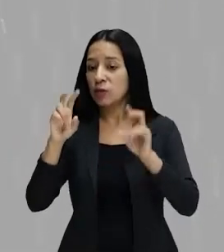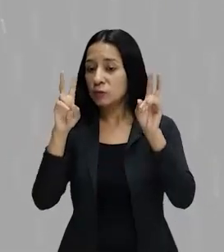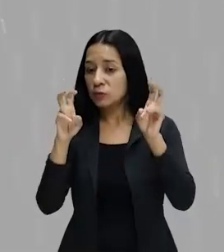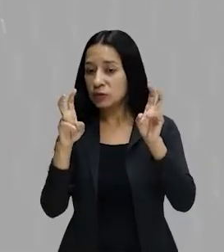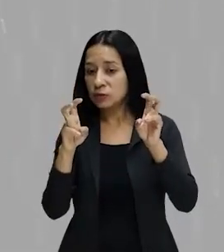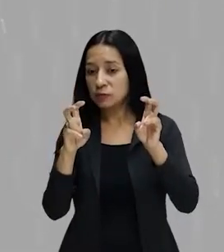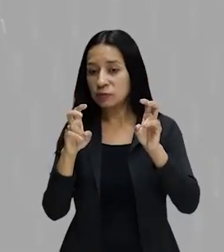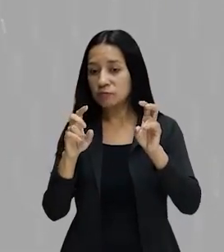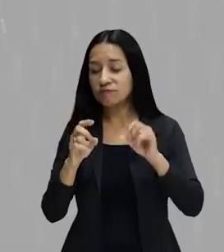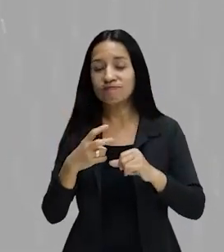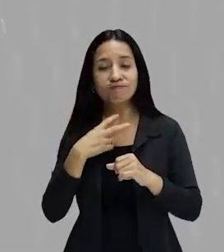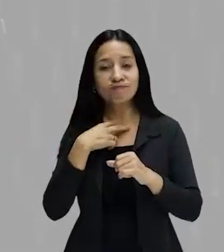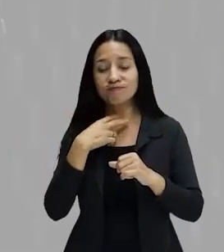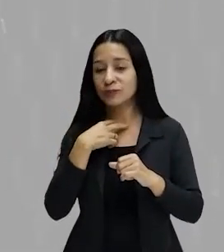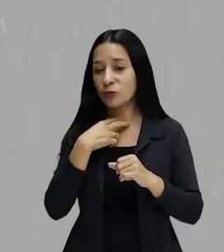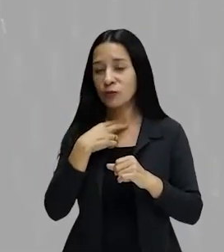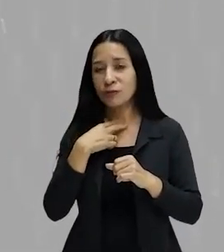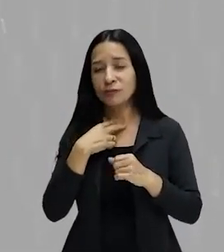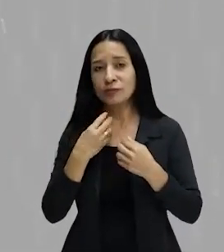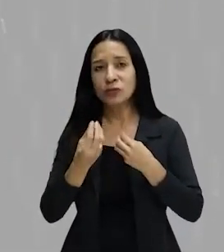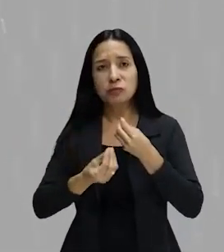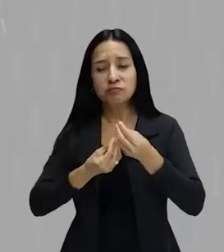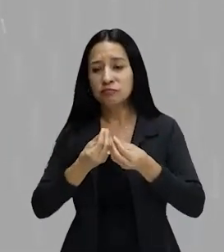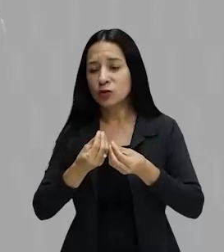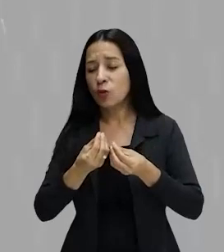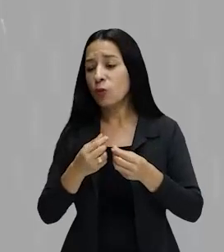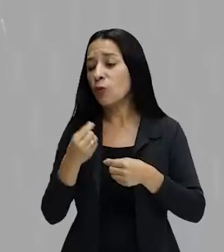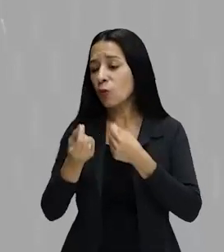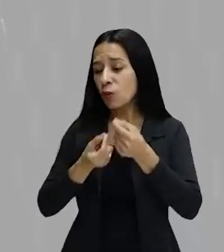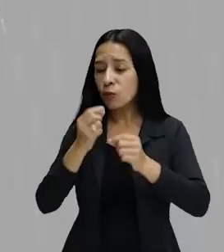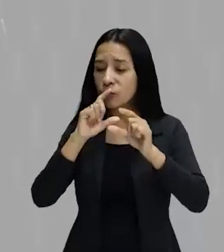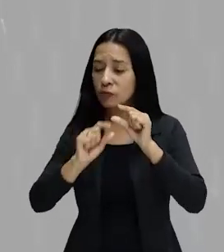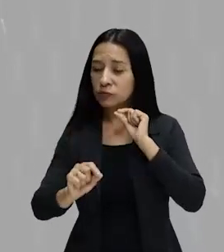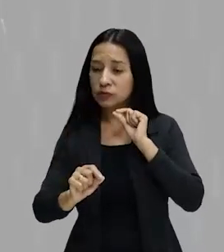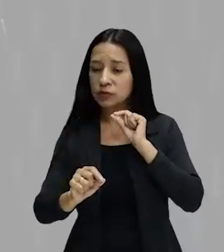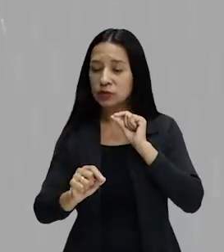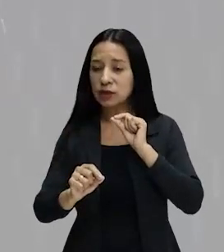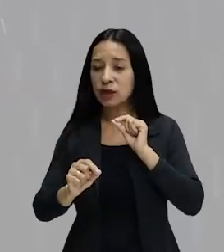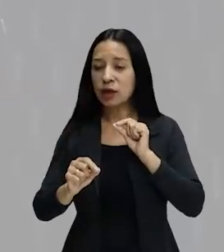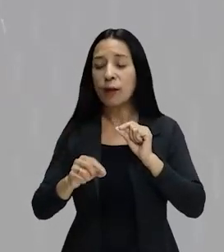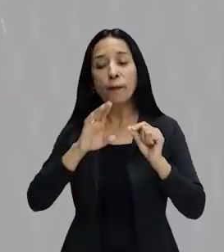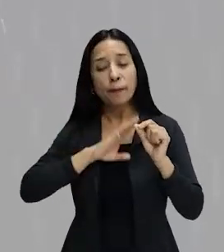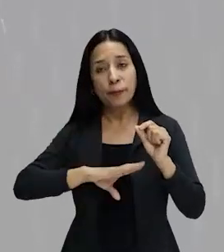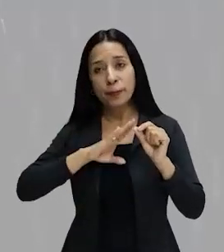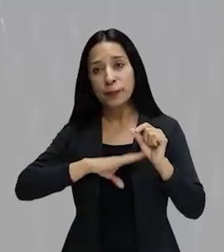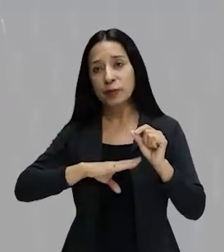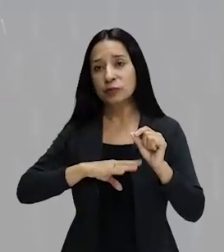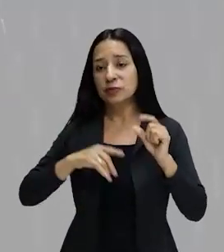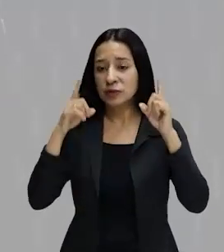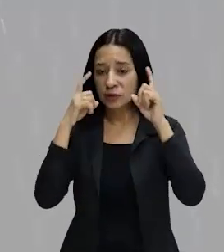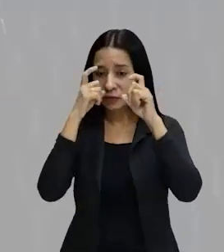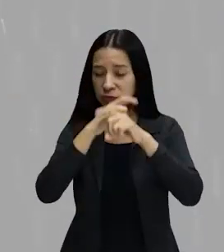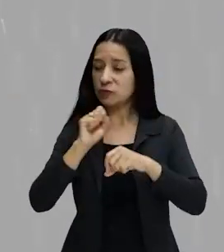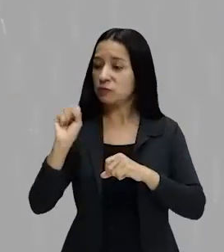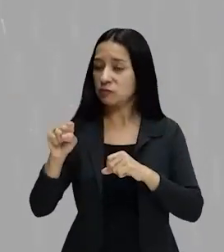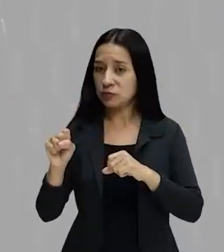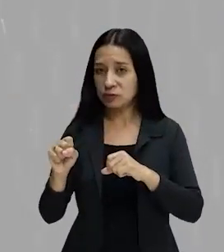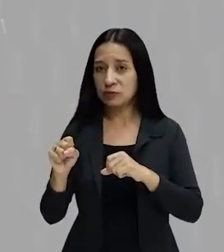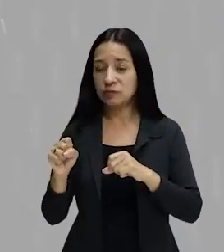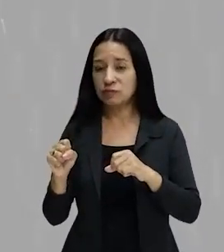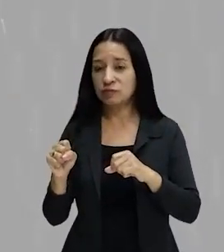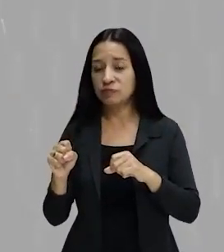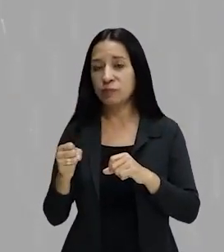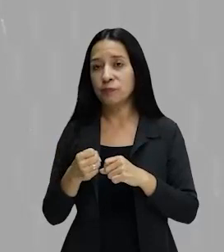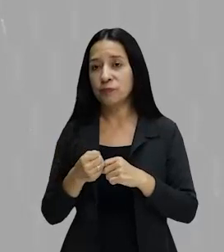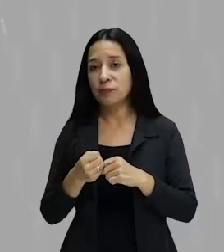Não dá para correr. Não tem para onde fugirmos. A língua portuguesa é complexa? Sim, ela é complexa. A língua portuguesa